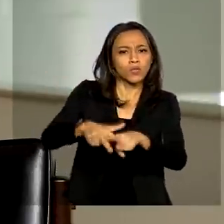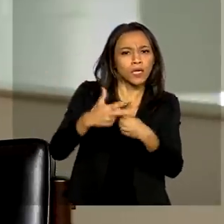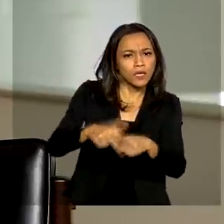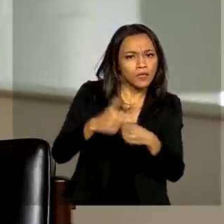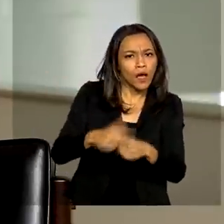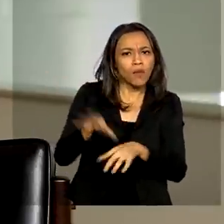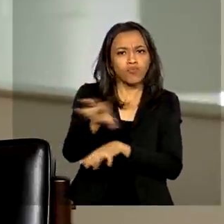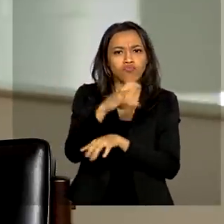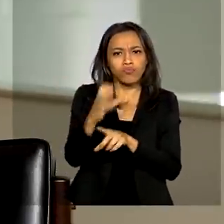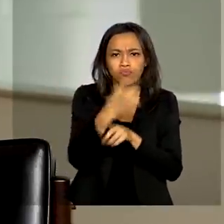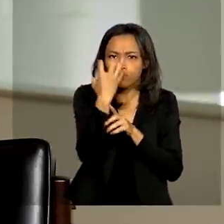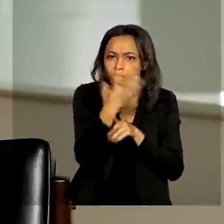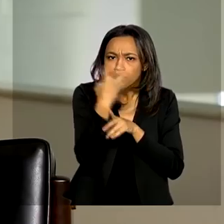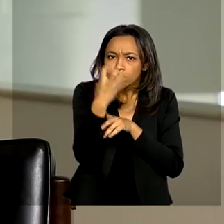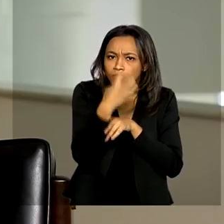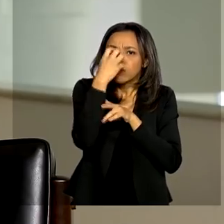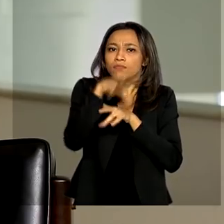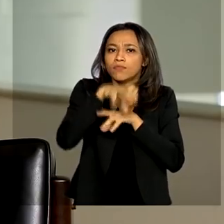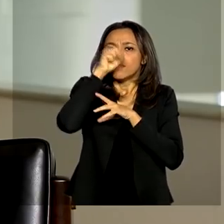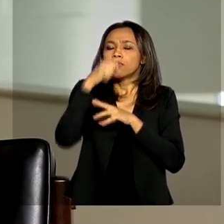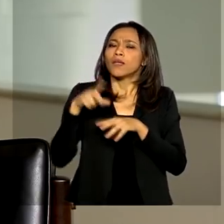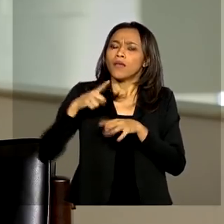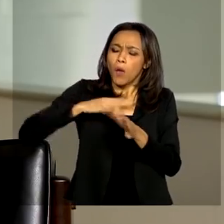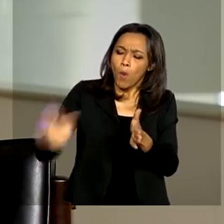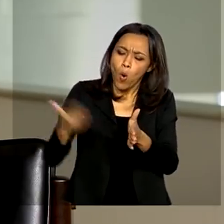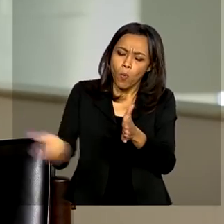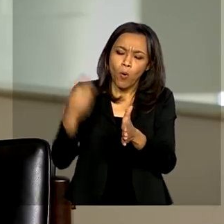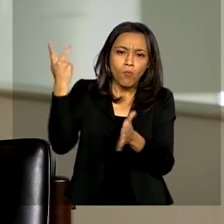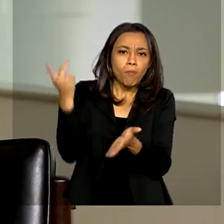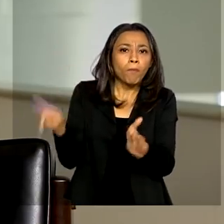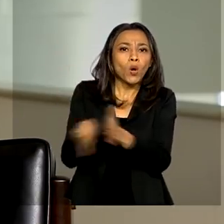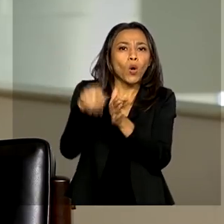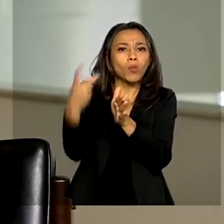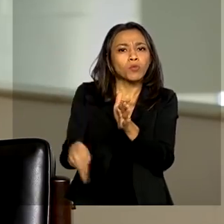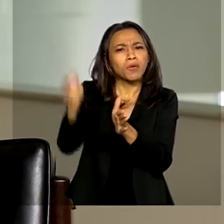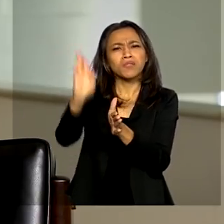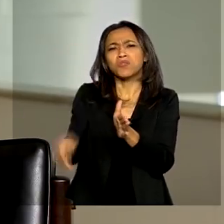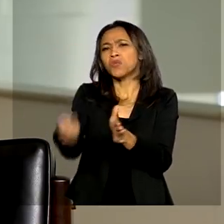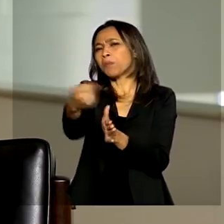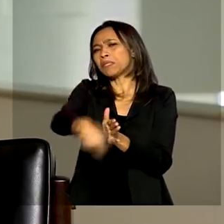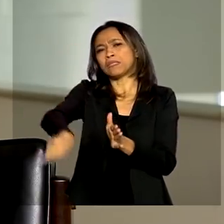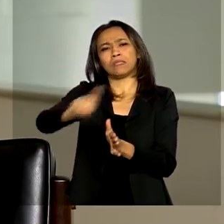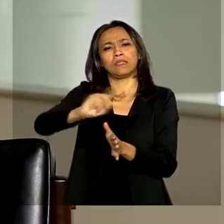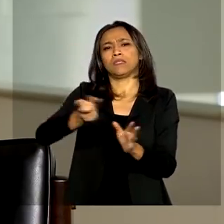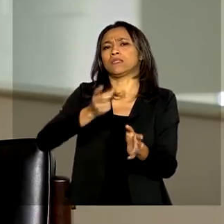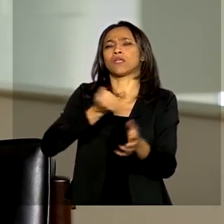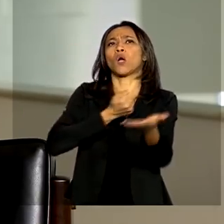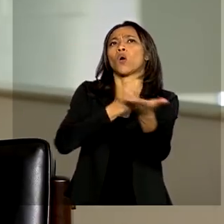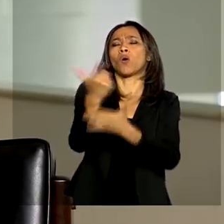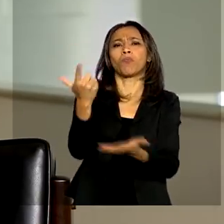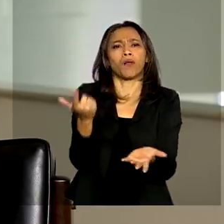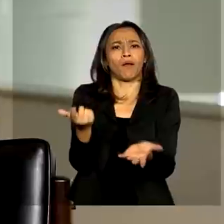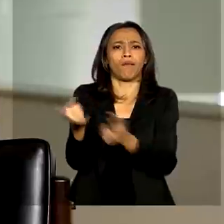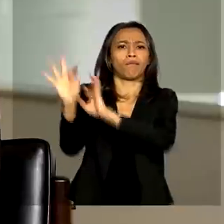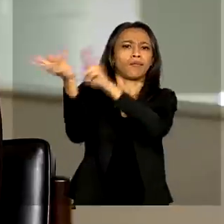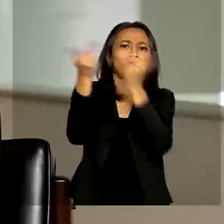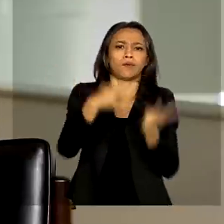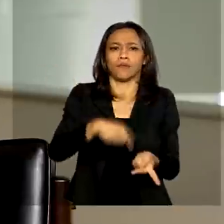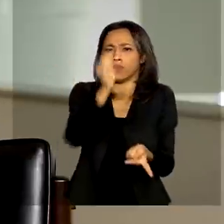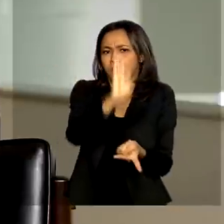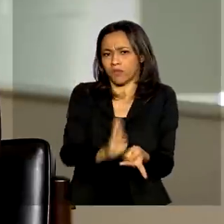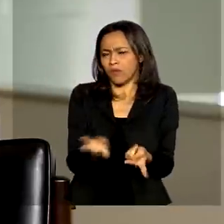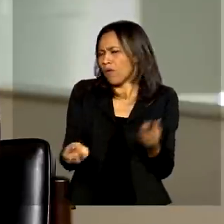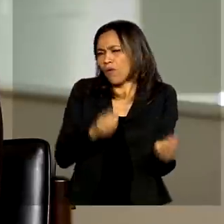já estão no mercado, para que tenha mais produção, para que tenha uma produção nacional, não haja necessidade de a gente importar para cá esses